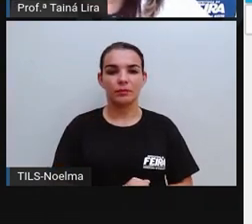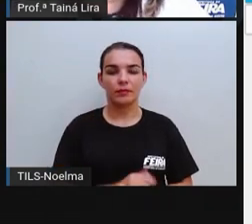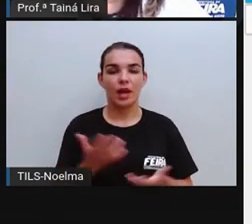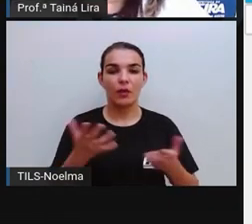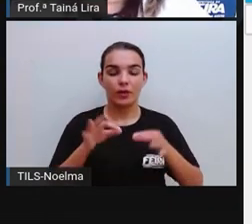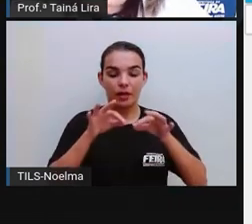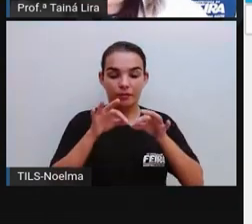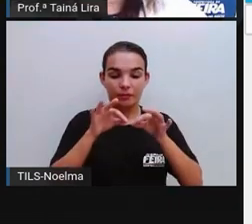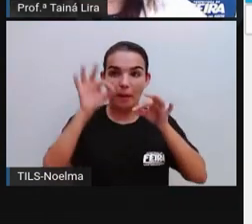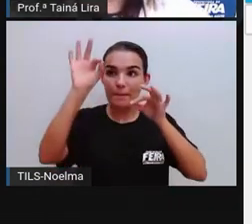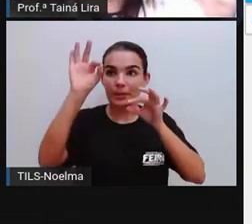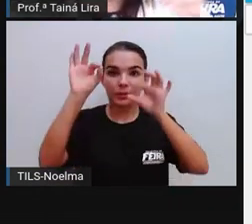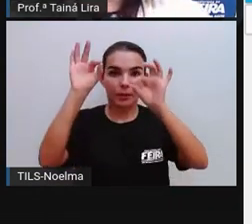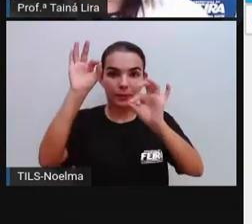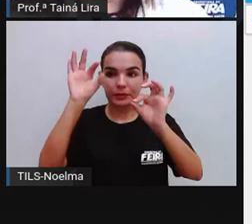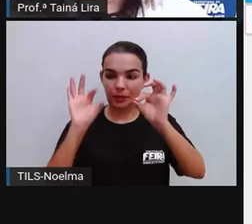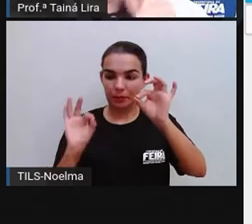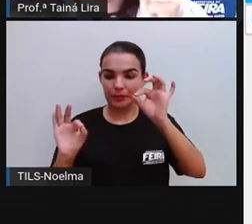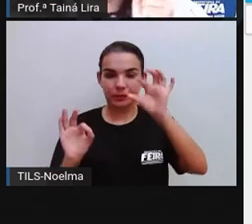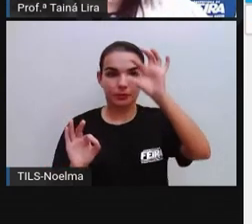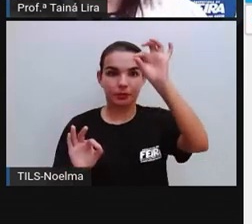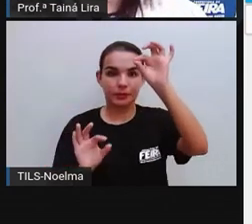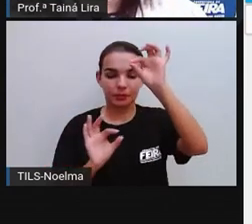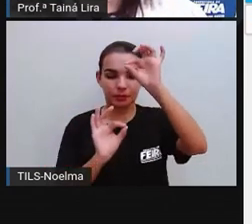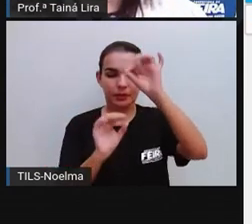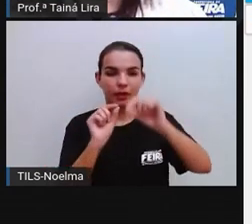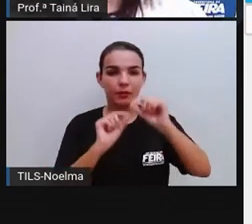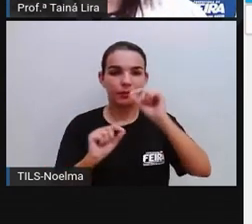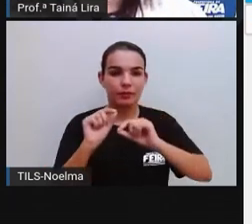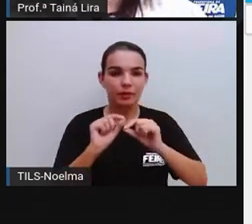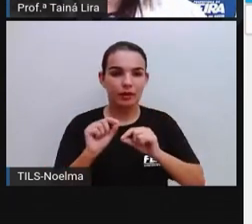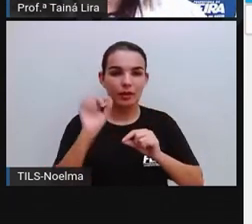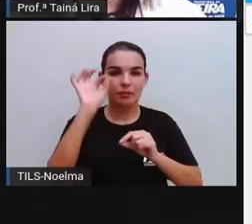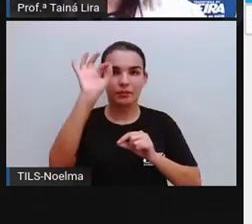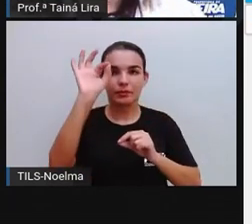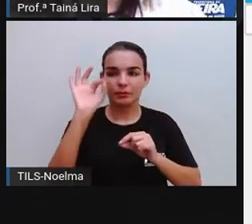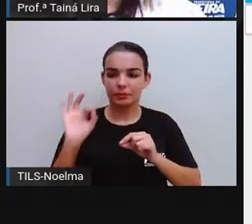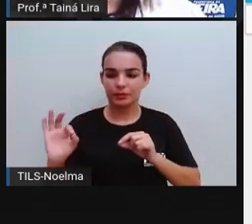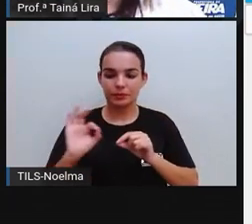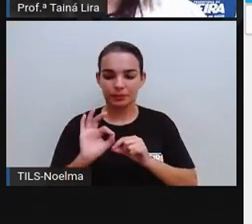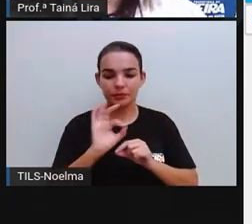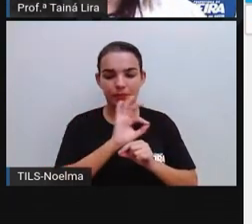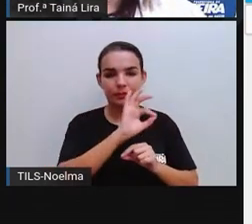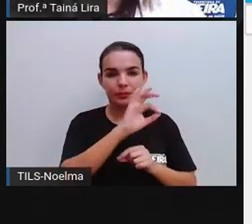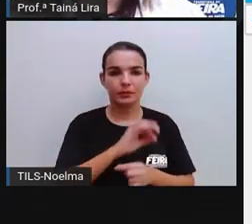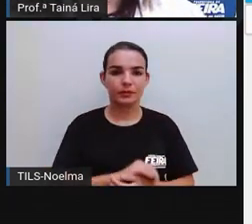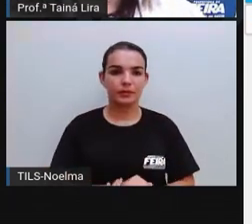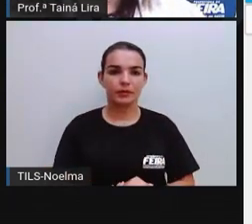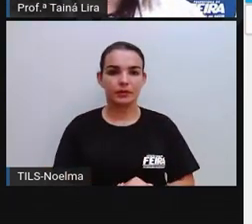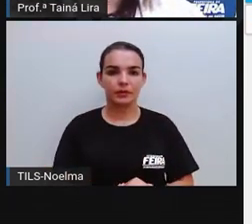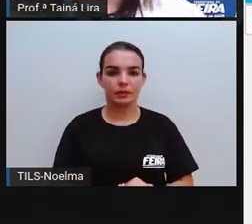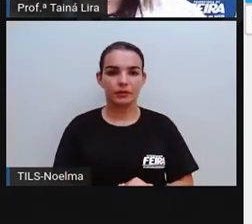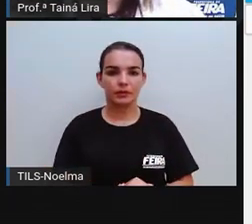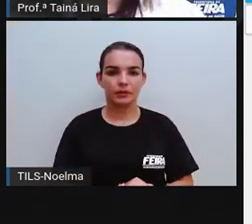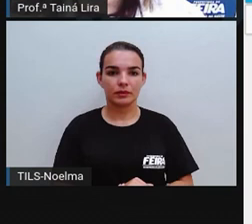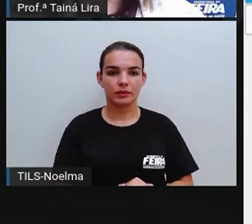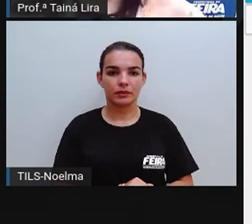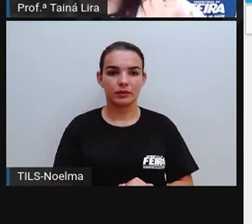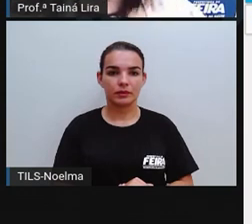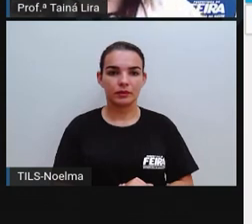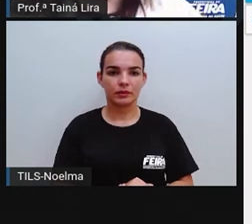E quantos vértices? Lembrando de novo, o vértice é a pontinha, ó. Um, dois, três,